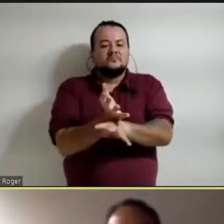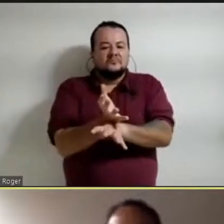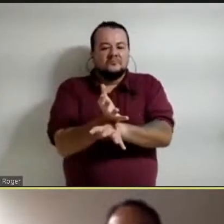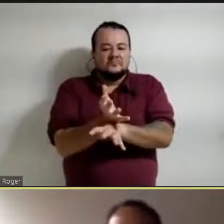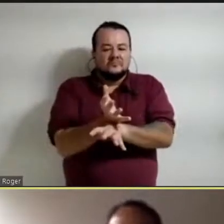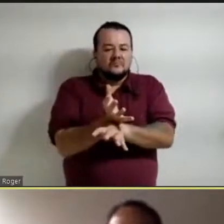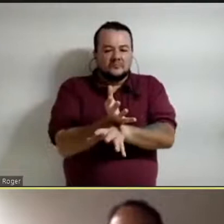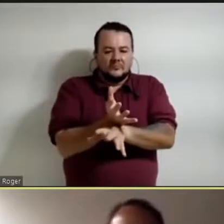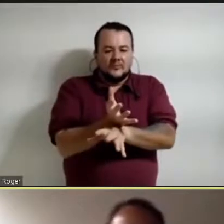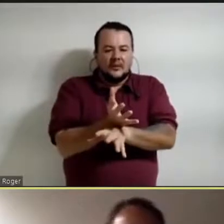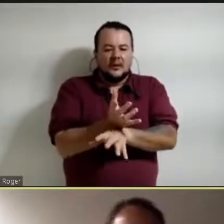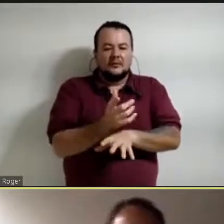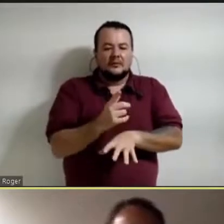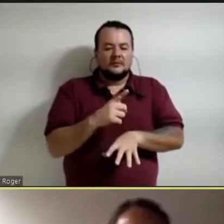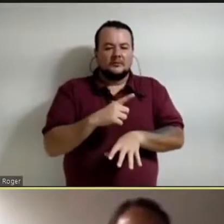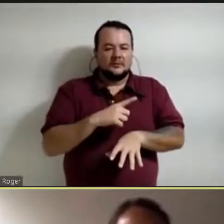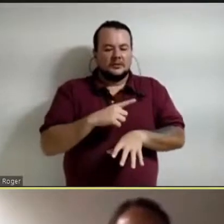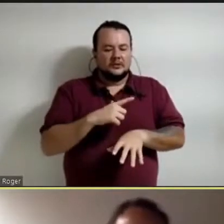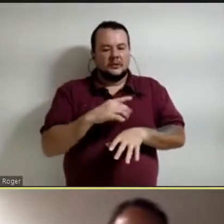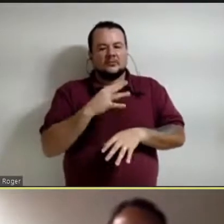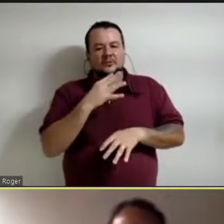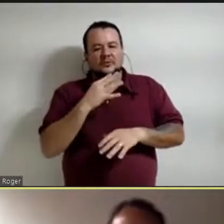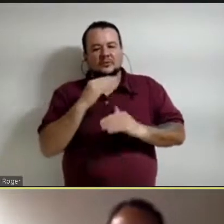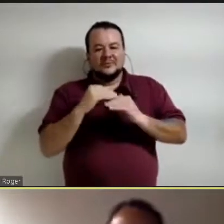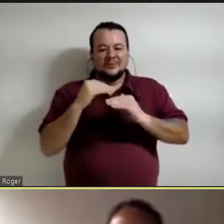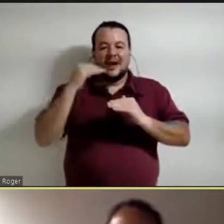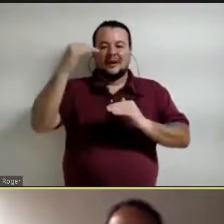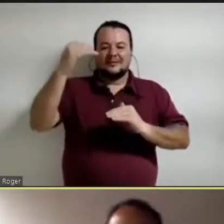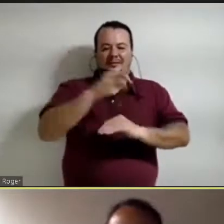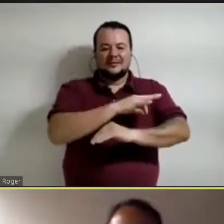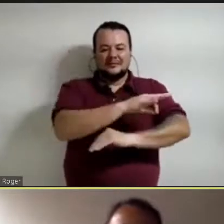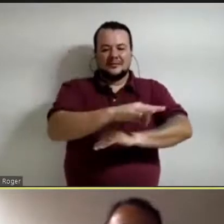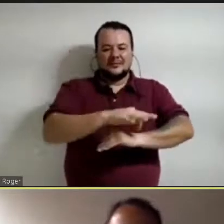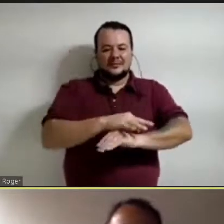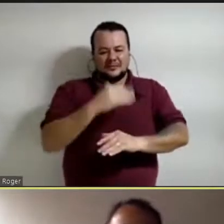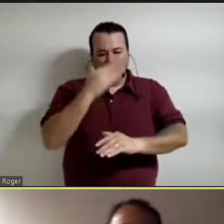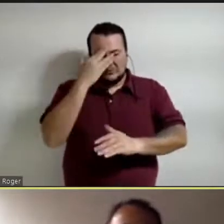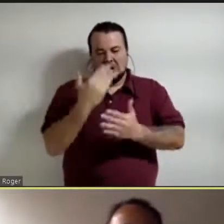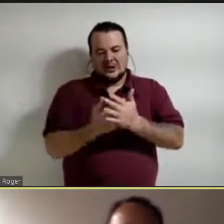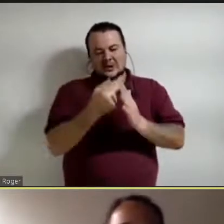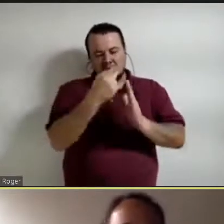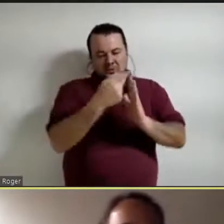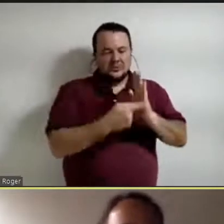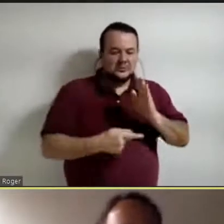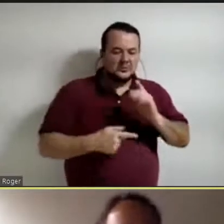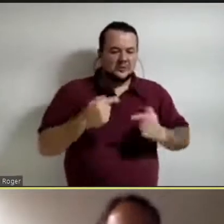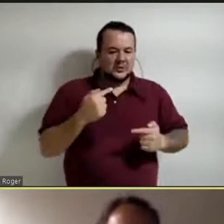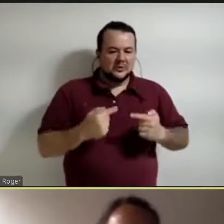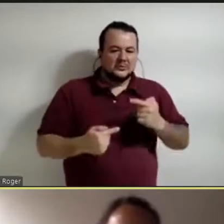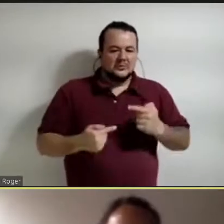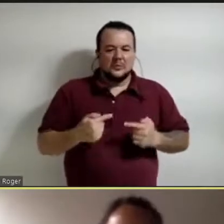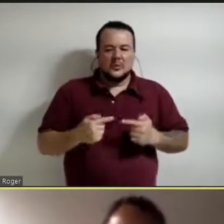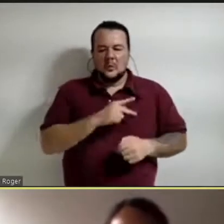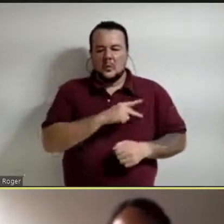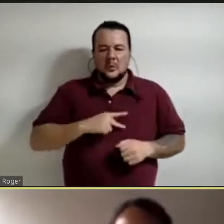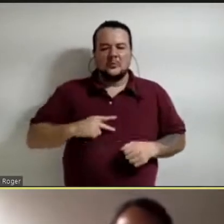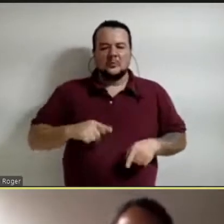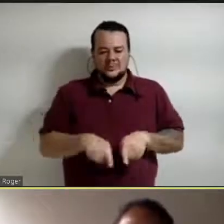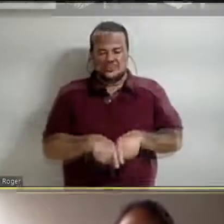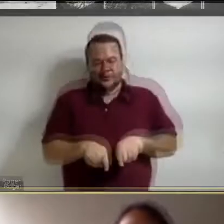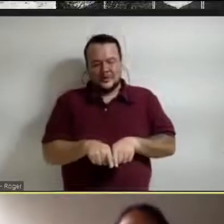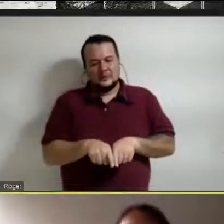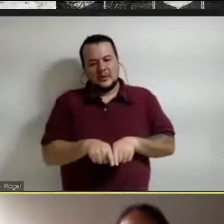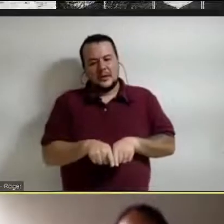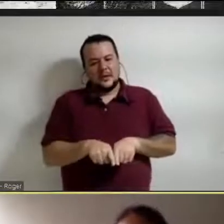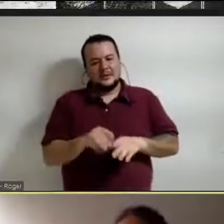como públicos, os temas debiam estar por sobre a arquitetura, e quando um se nutre de